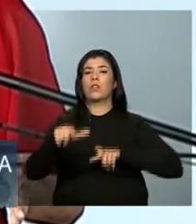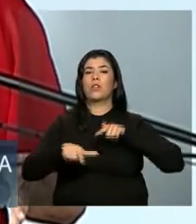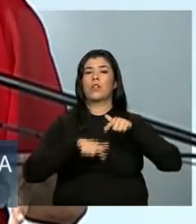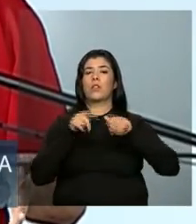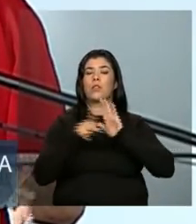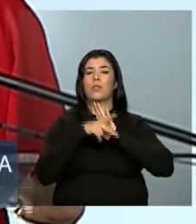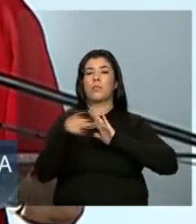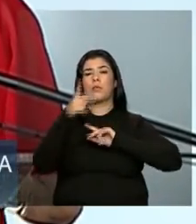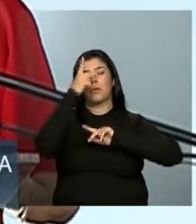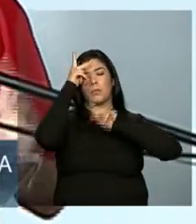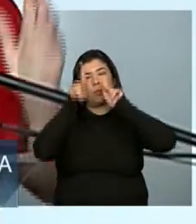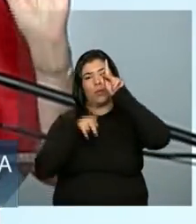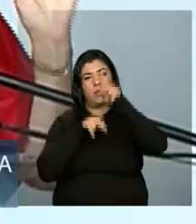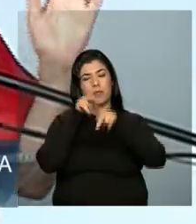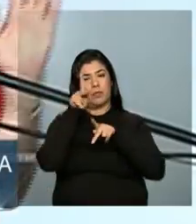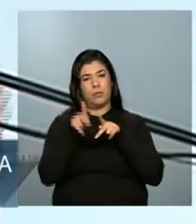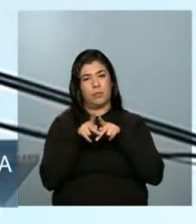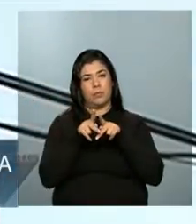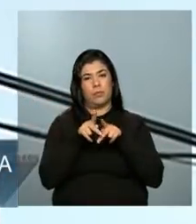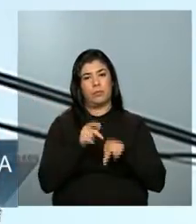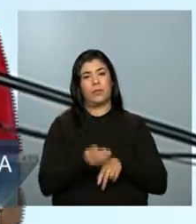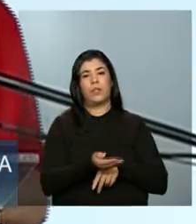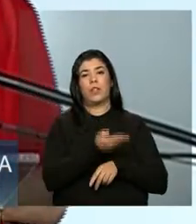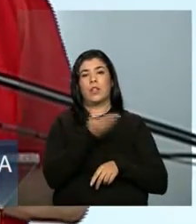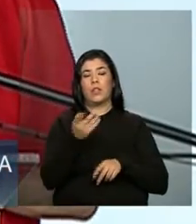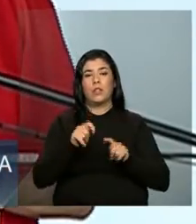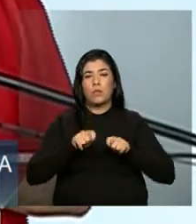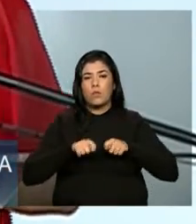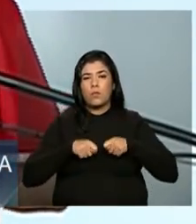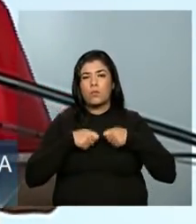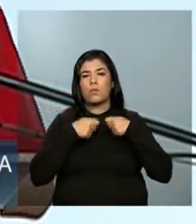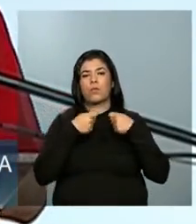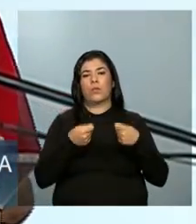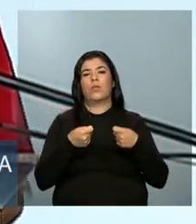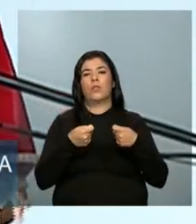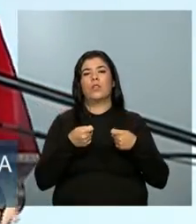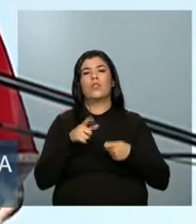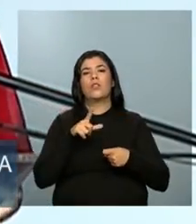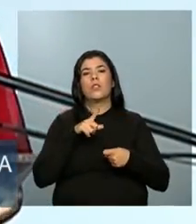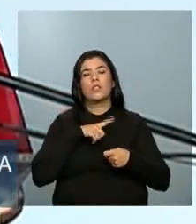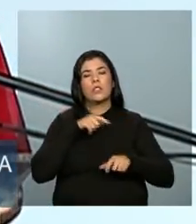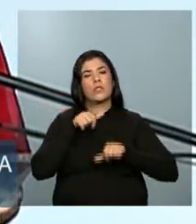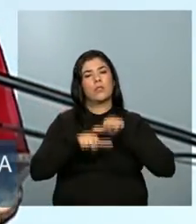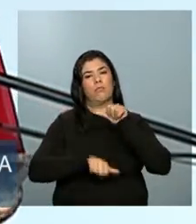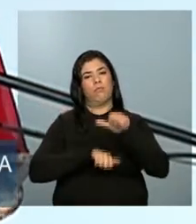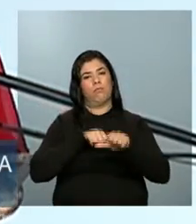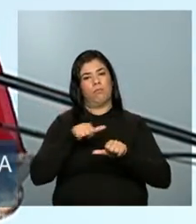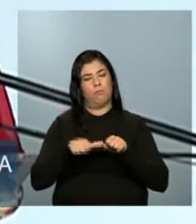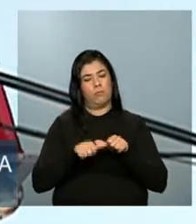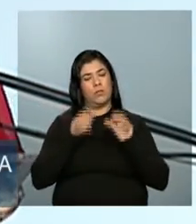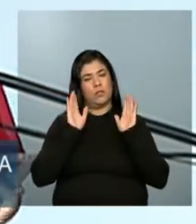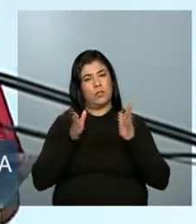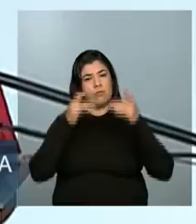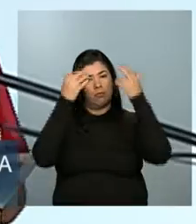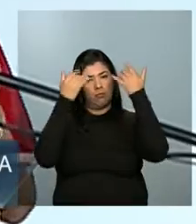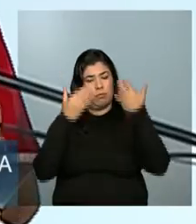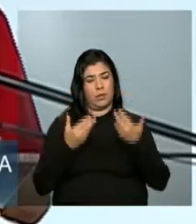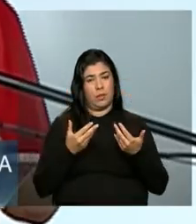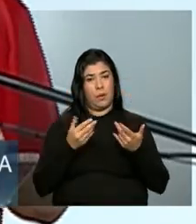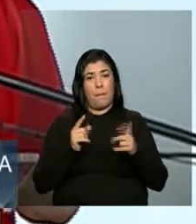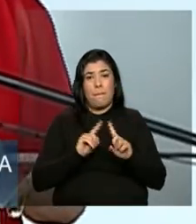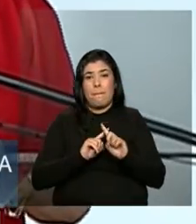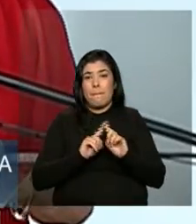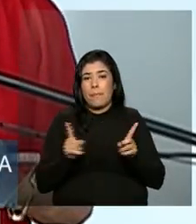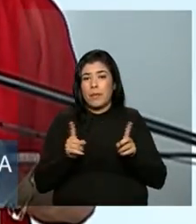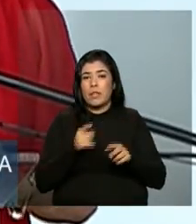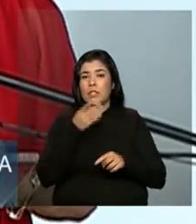sua população. Esse esforço passa por correções, como eu disse, mas